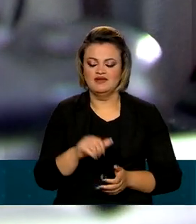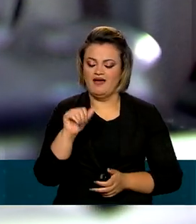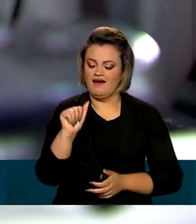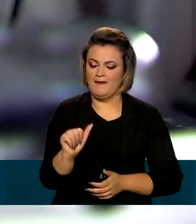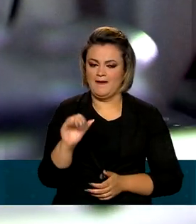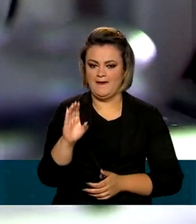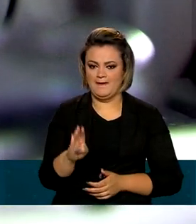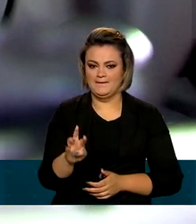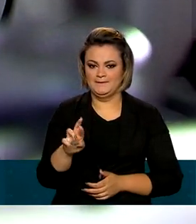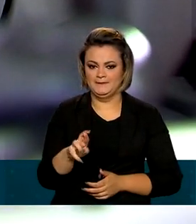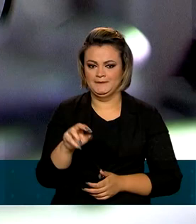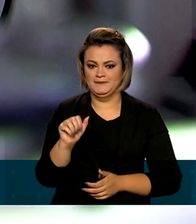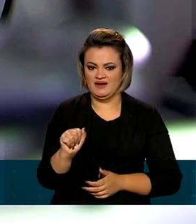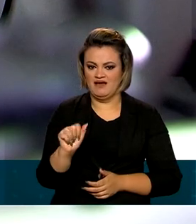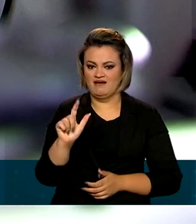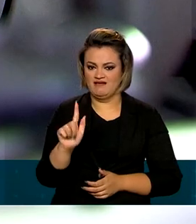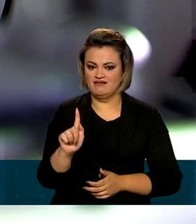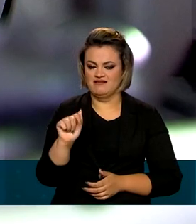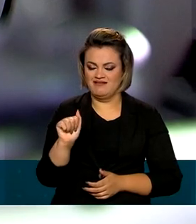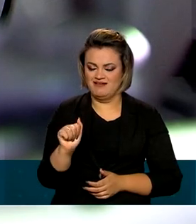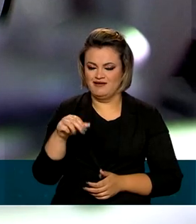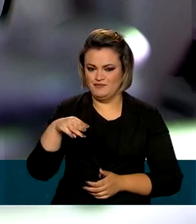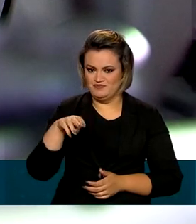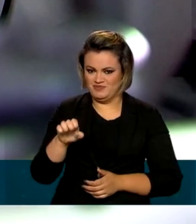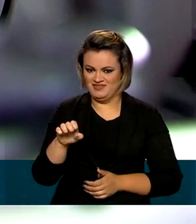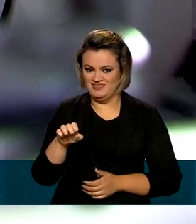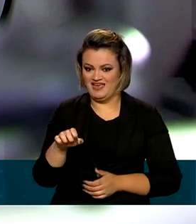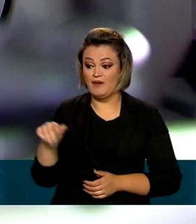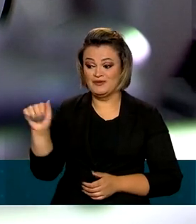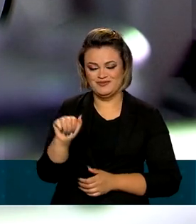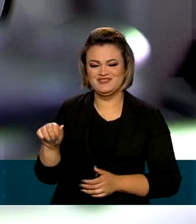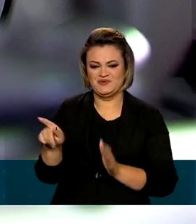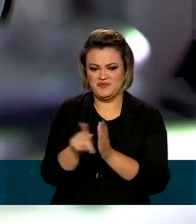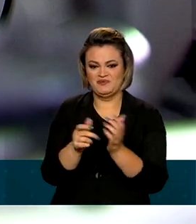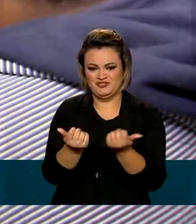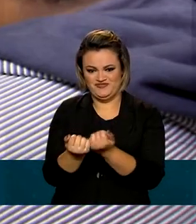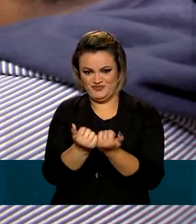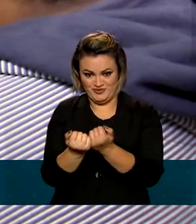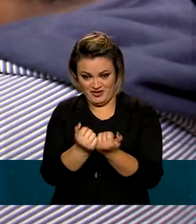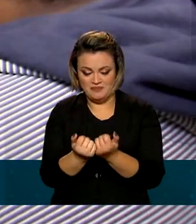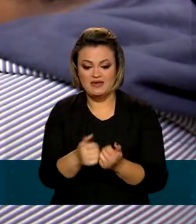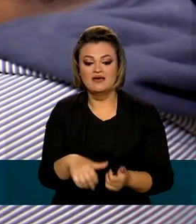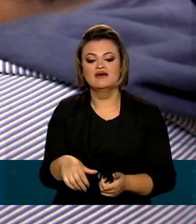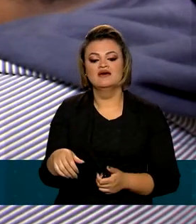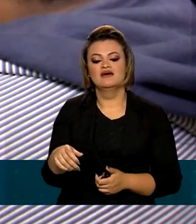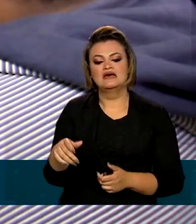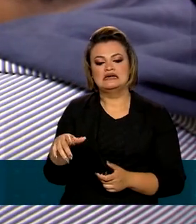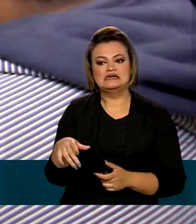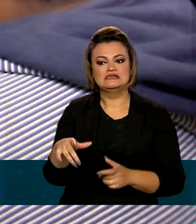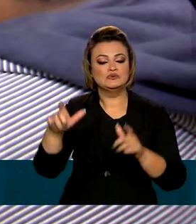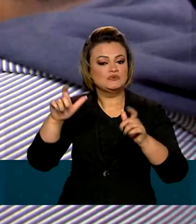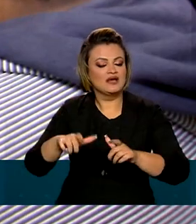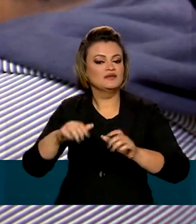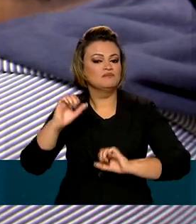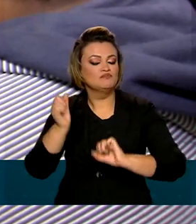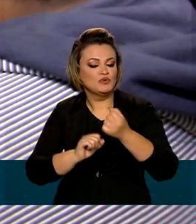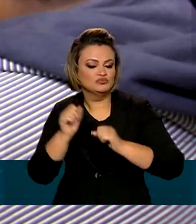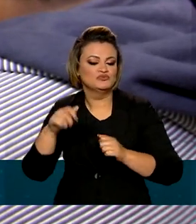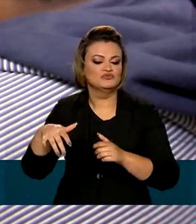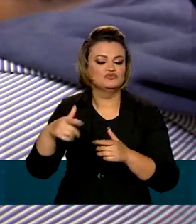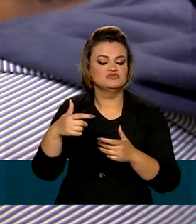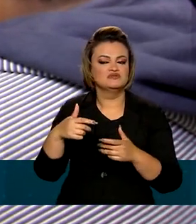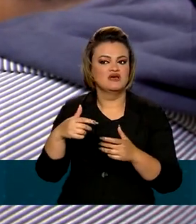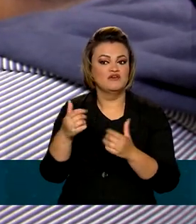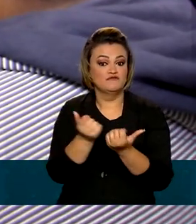Games, Associação Brasileira de Empresas Desenvolvedoras de Jogos Digitais, o número de estúdios produtores de jogos para